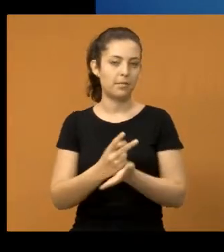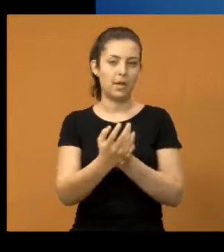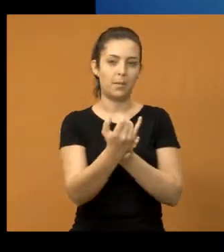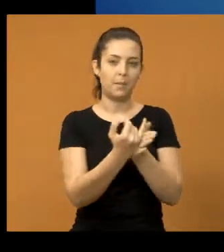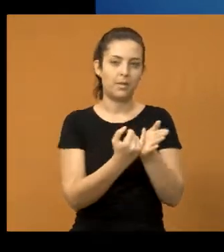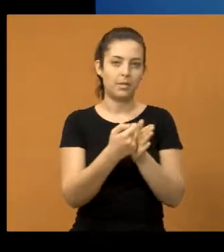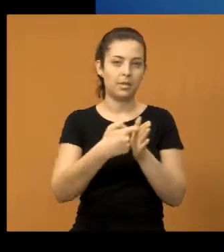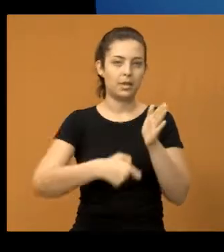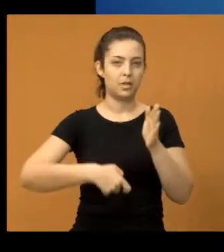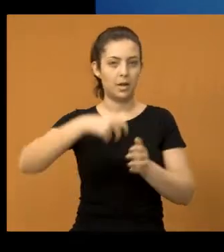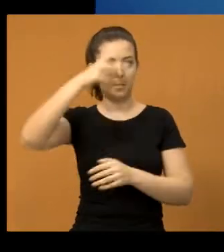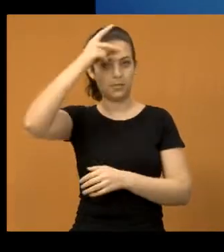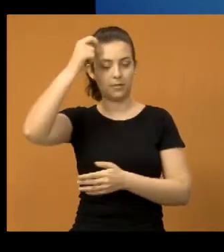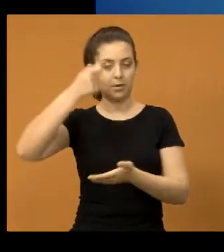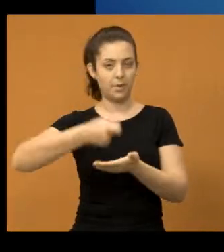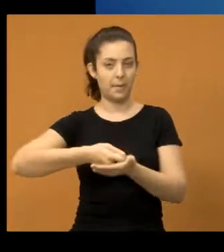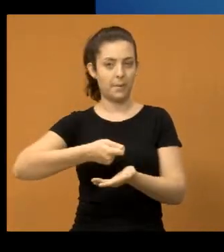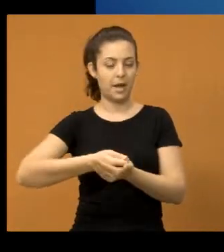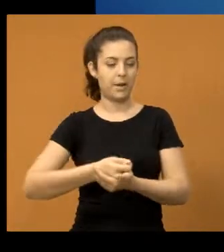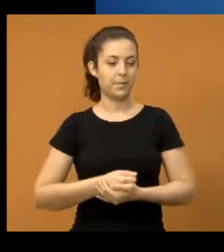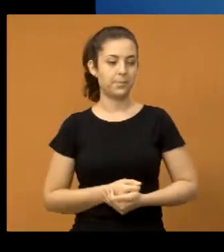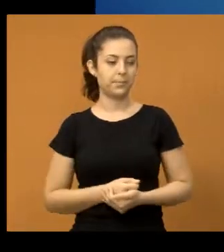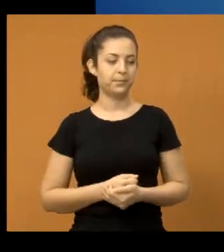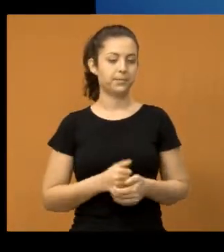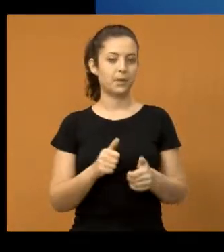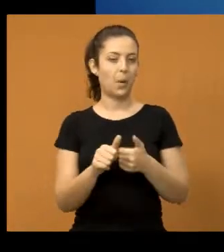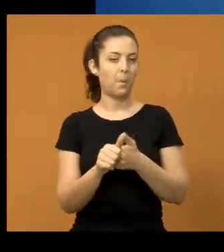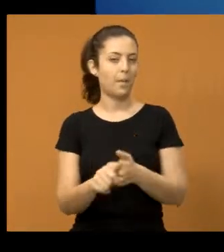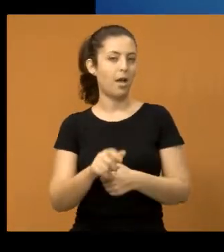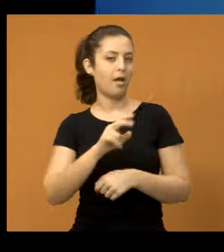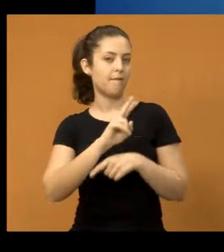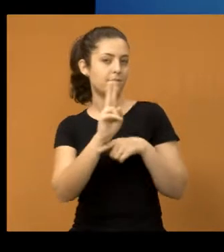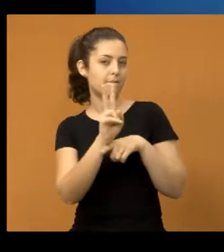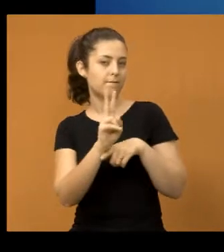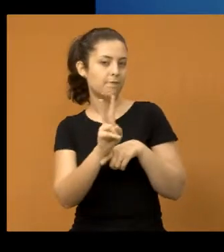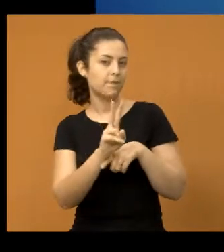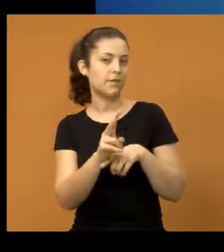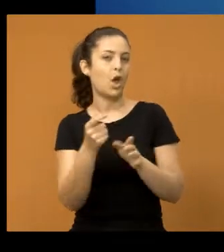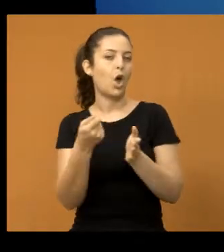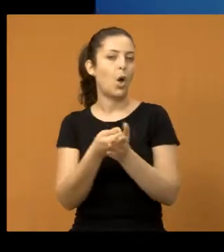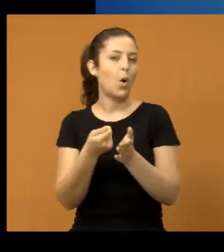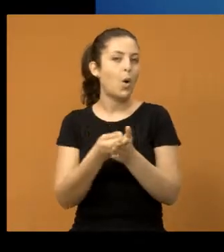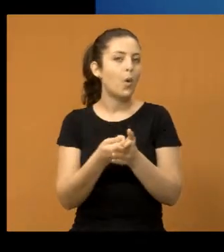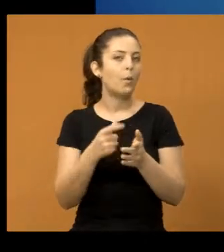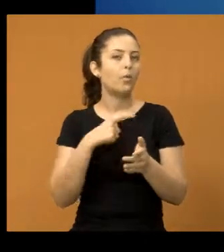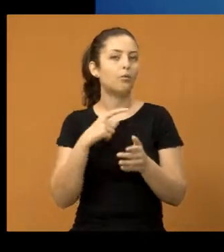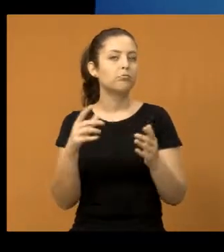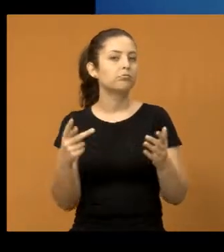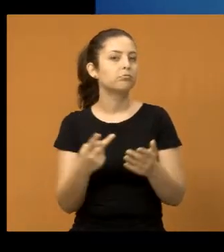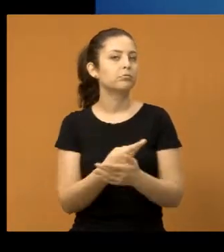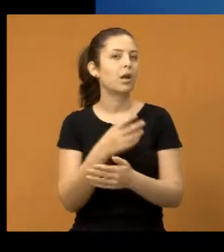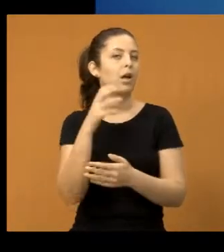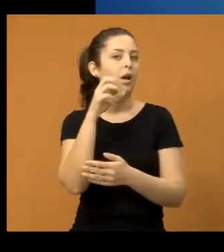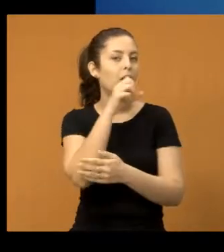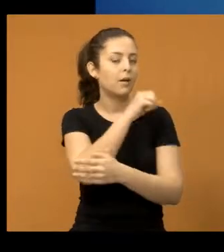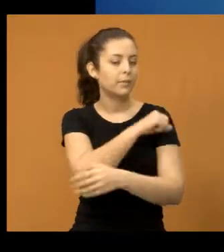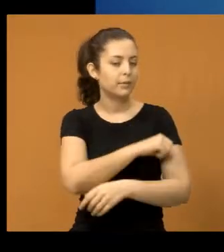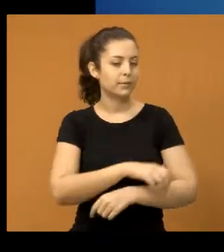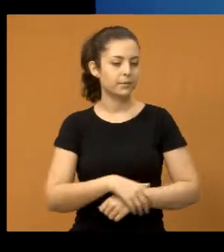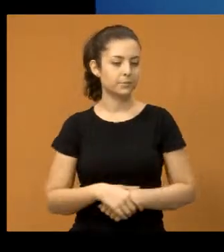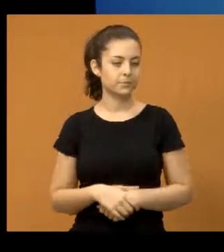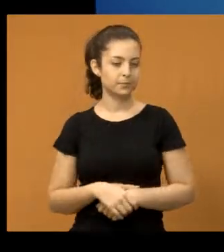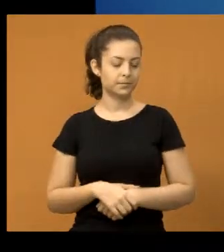prefeitura vai bancar. Então, gente está aí acompanhando, fiscalizando e cobrando também para que isso aconteça o mais rápido possível.